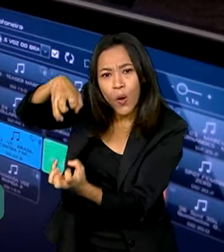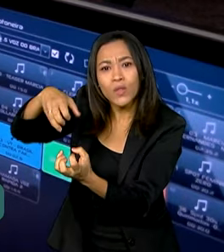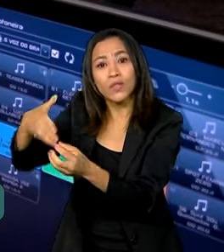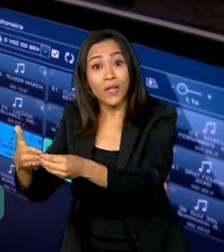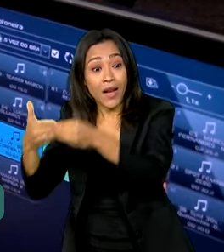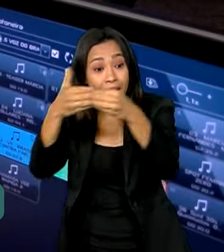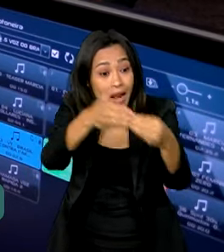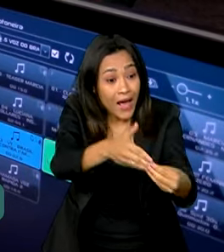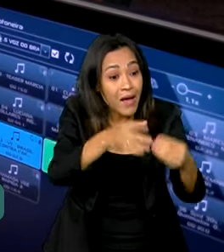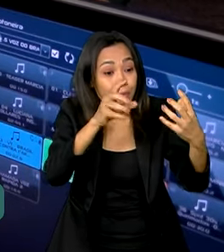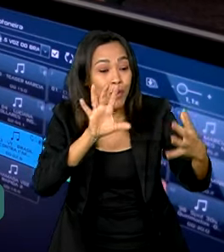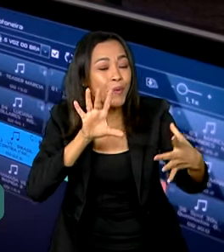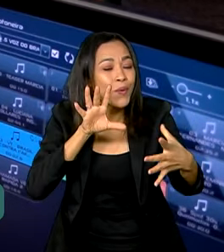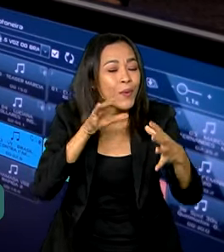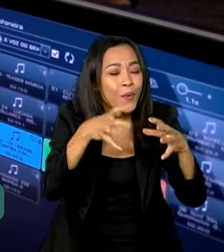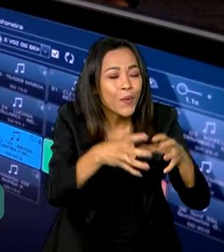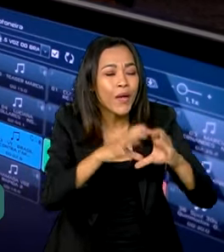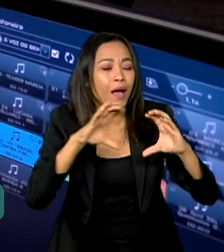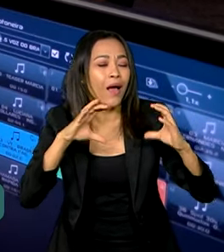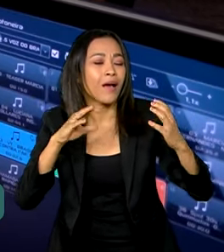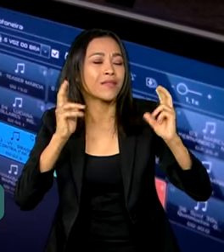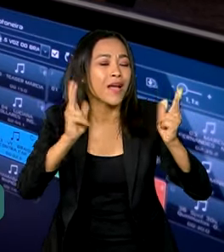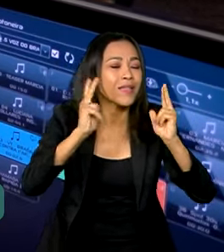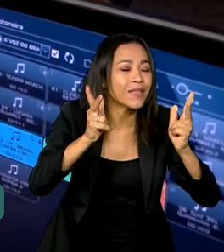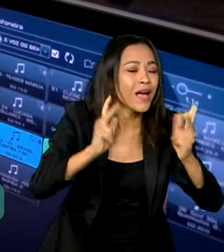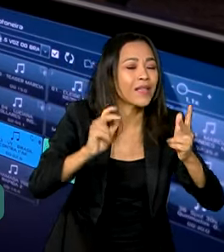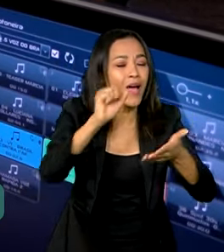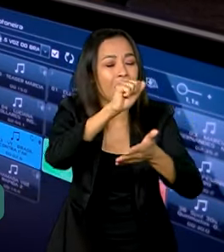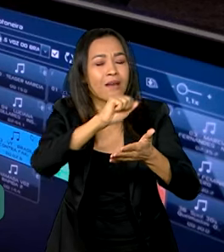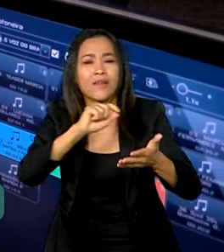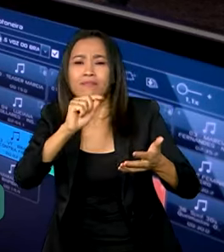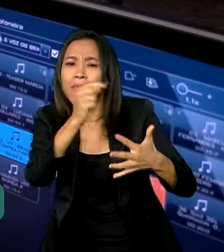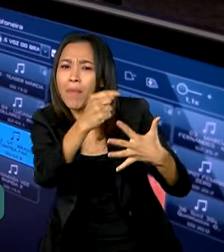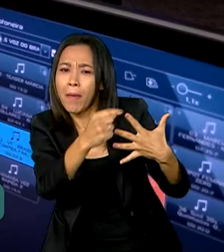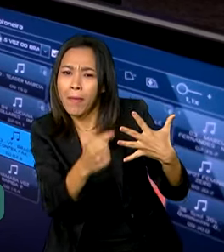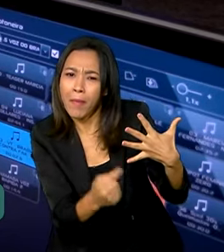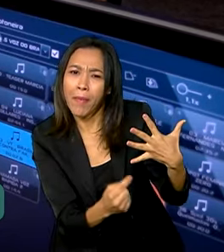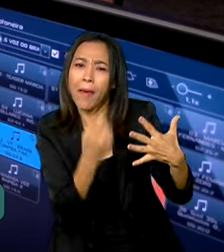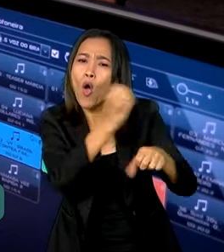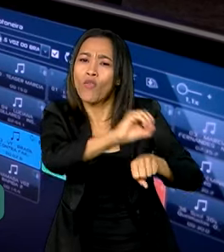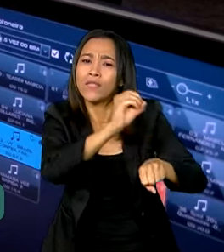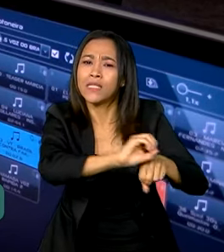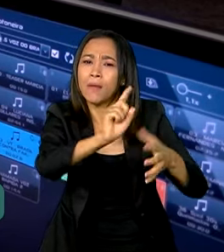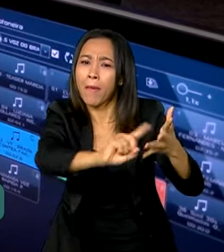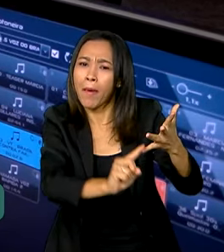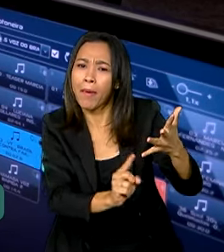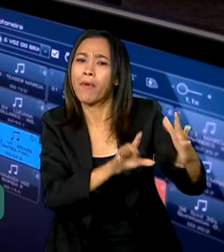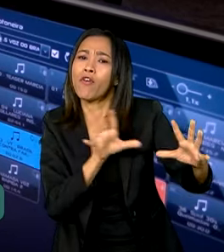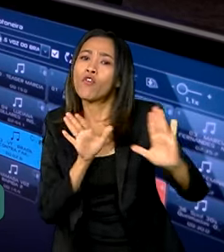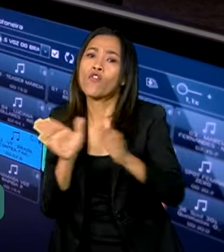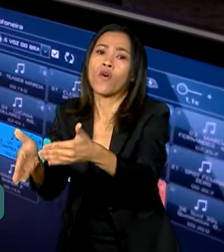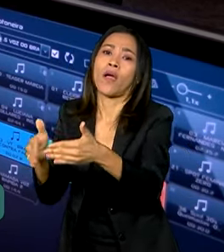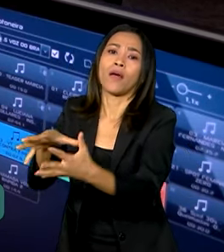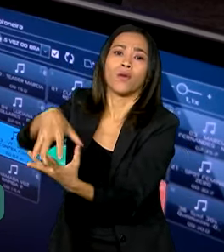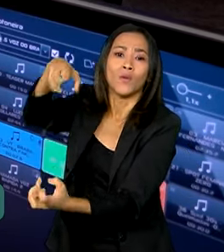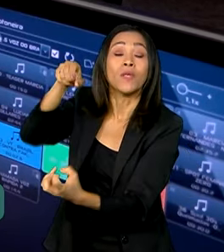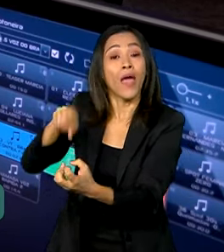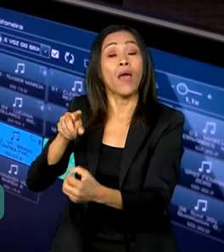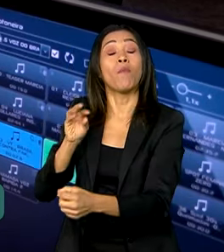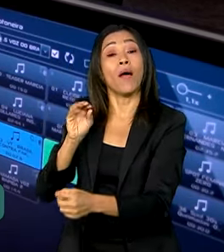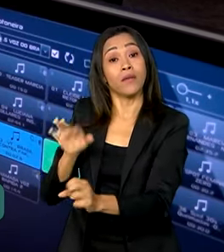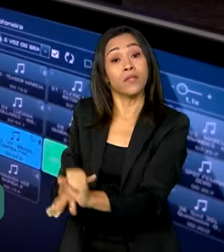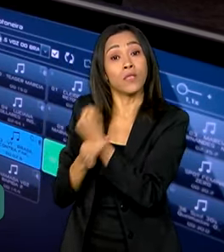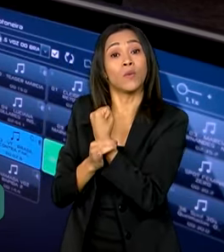Convivência do Idoso, para um conjunto de atividades. Então, é aquela junção entre o benefício e serviço de proteção social.